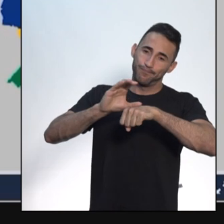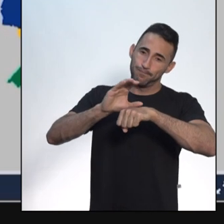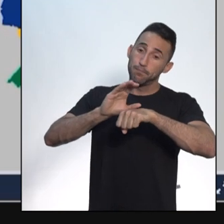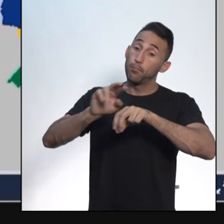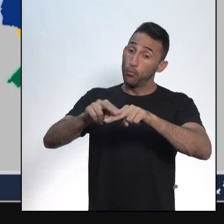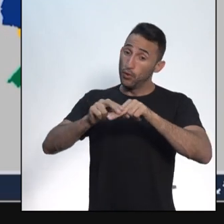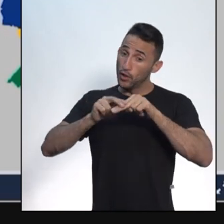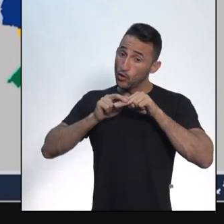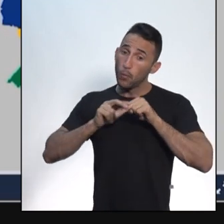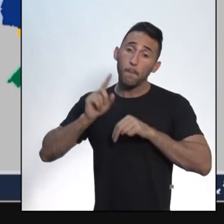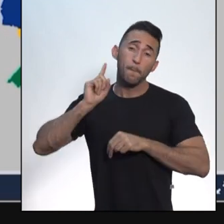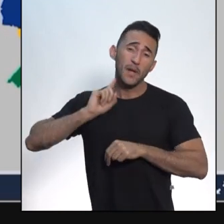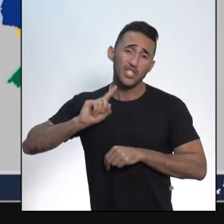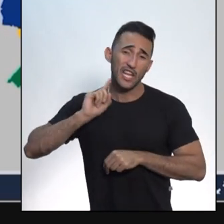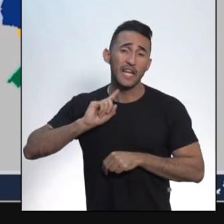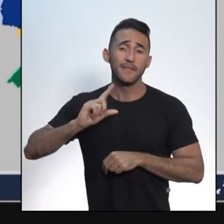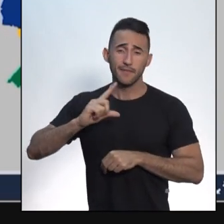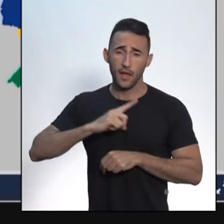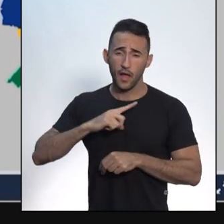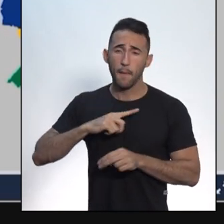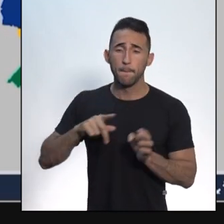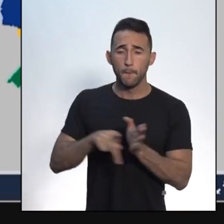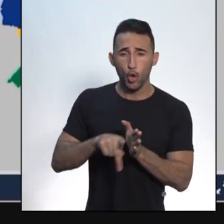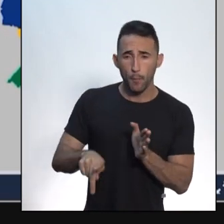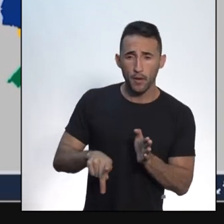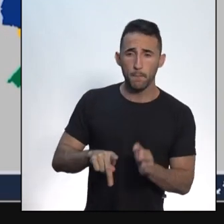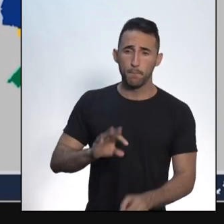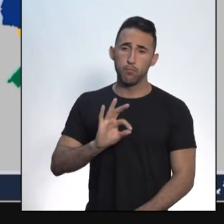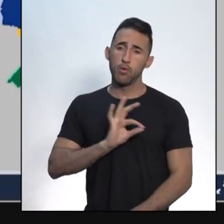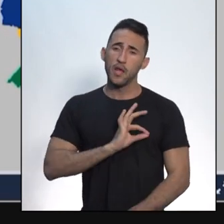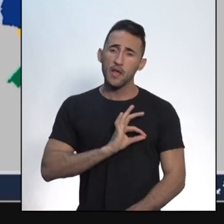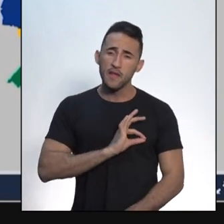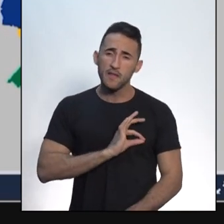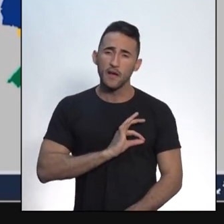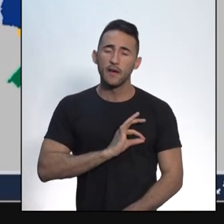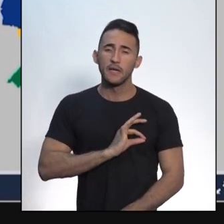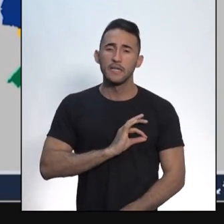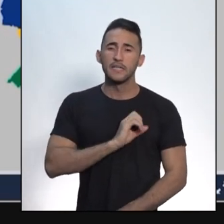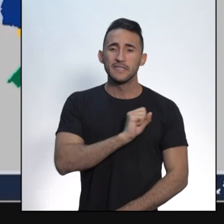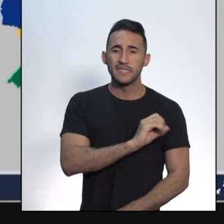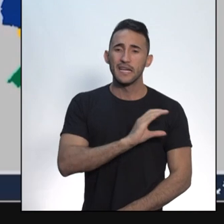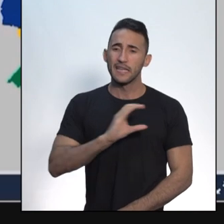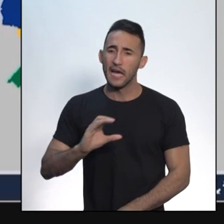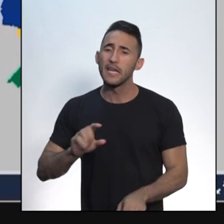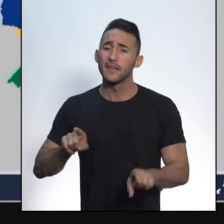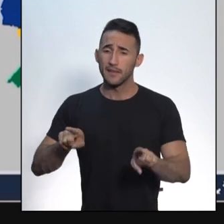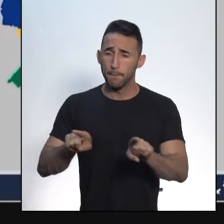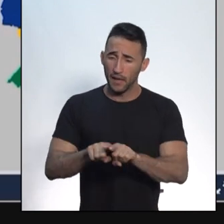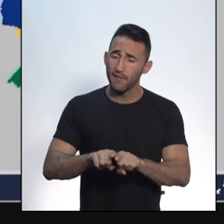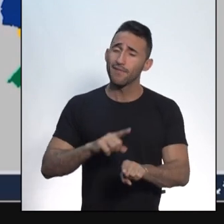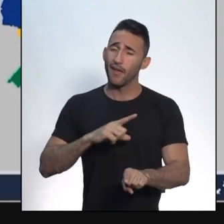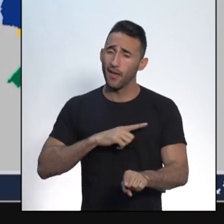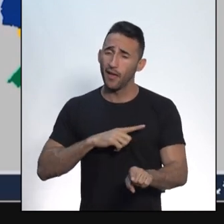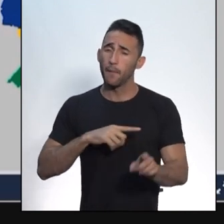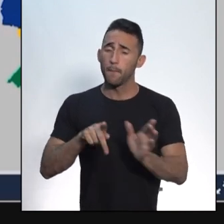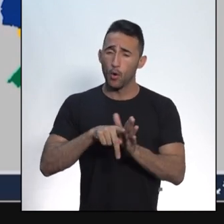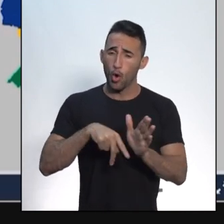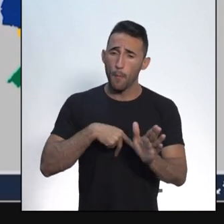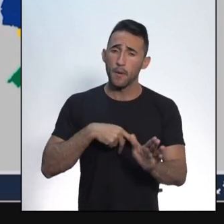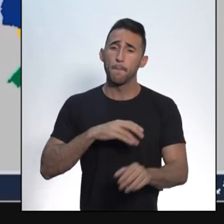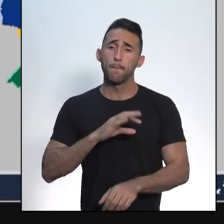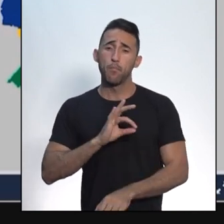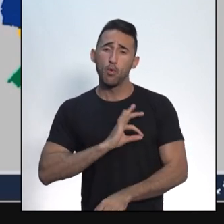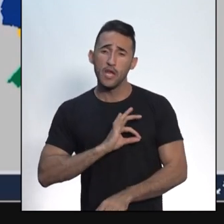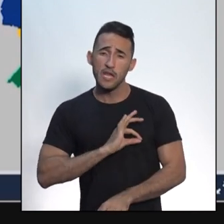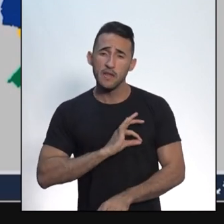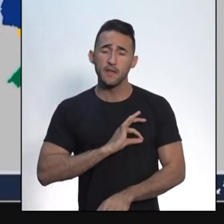isso que Minas Gerais tem a sua própria polícia. É por isso que Santa Catarina tem a sua própria polícia militar, a sua própria polícia civil.